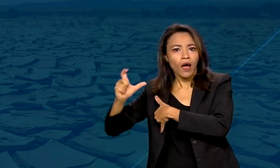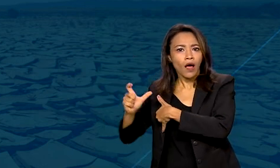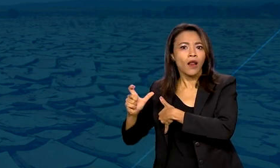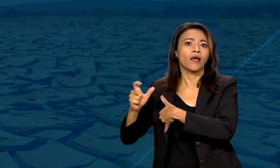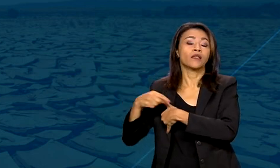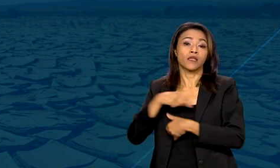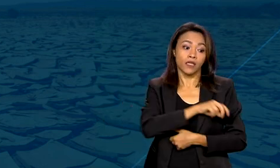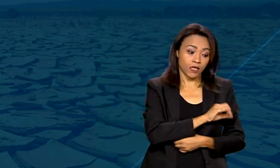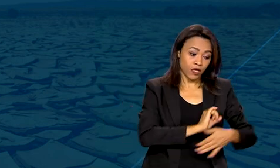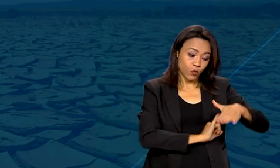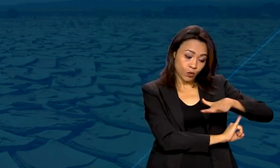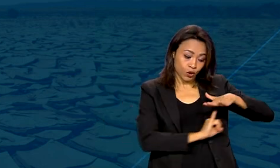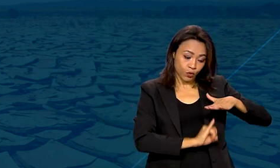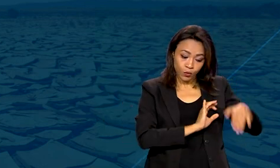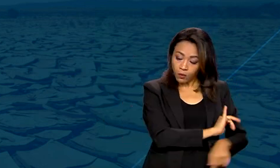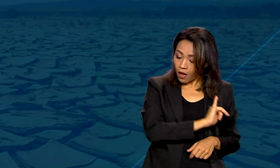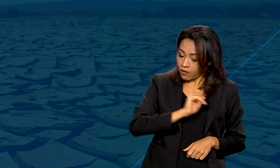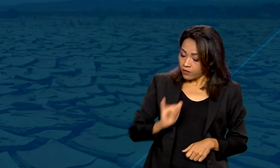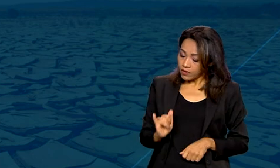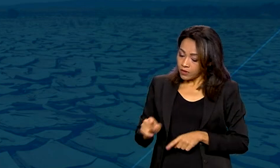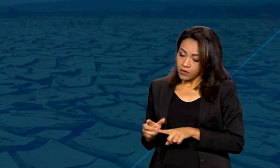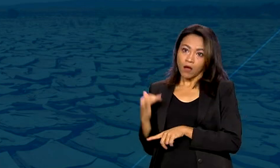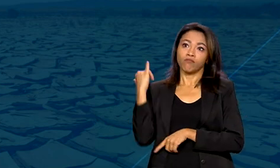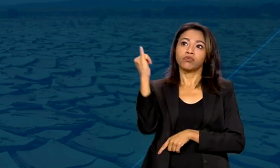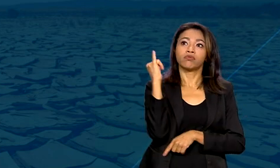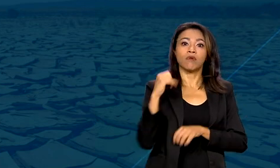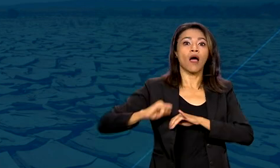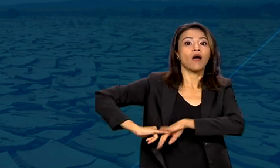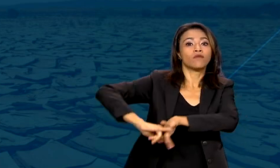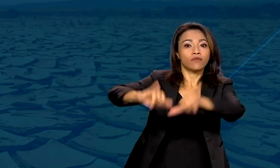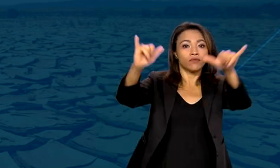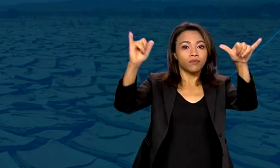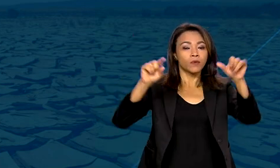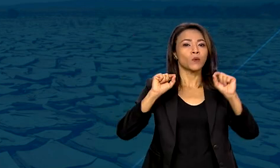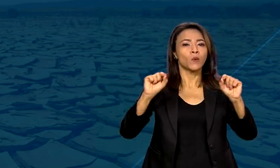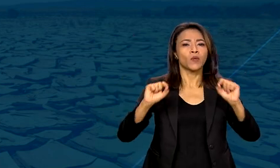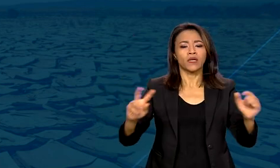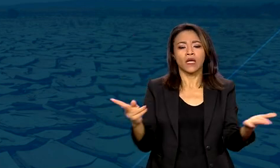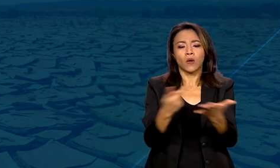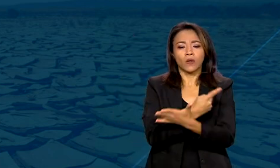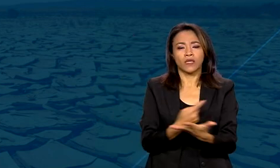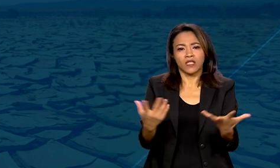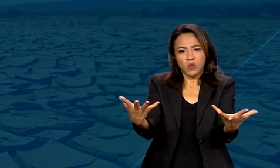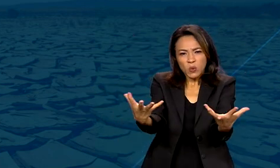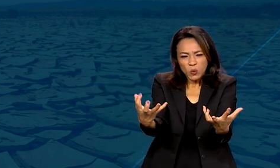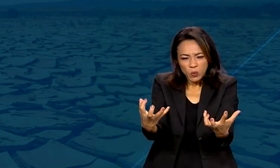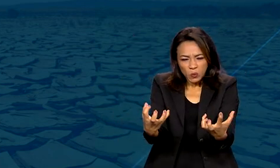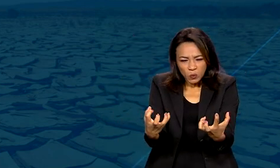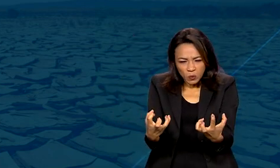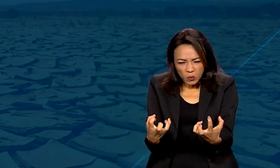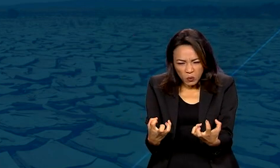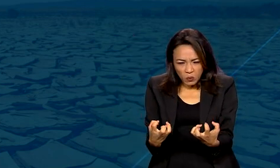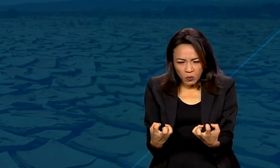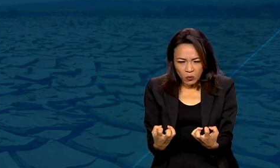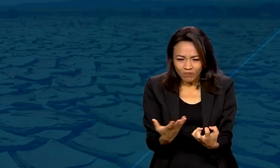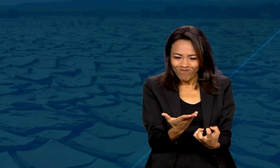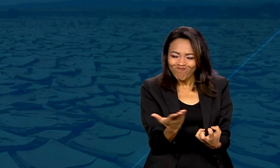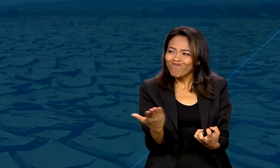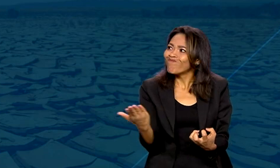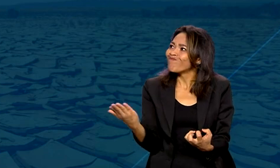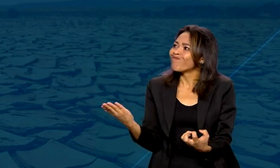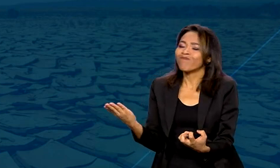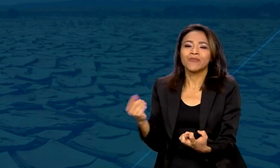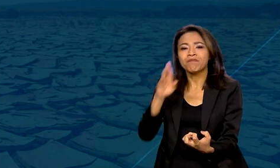Instituto Nacional de Pesquisas Espaciais. Como o processo de desertificação no território brasileiro é causado